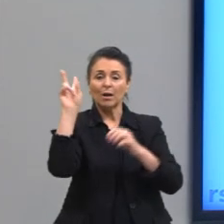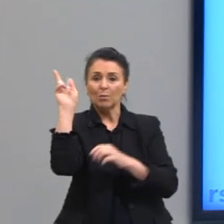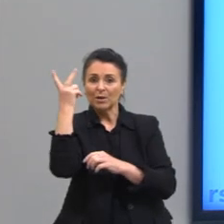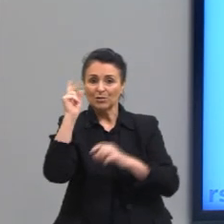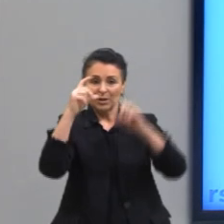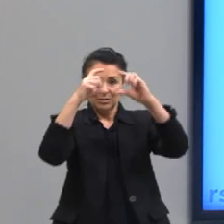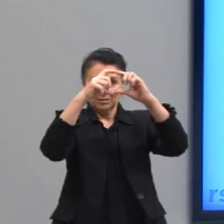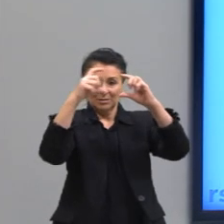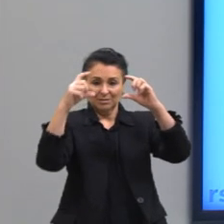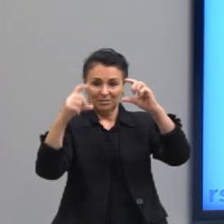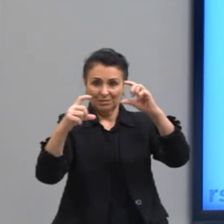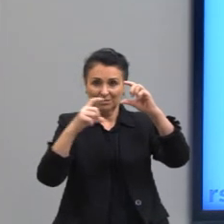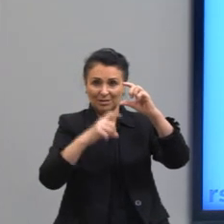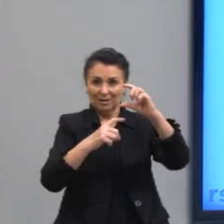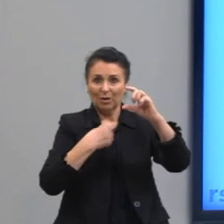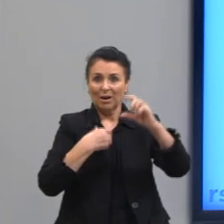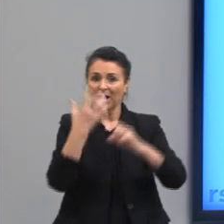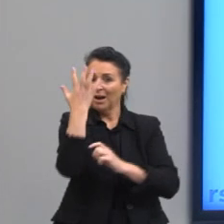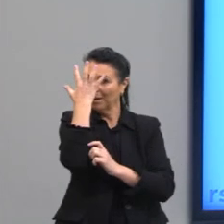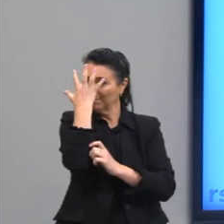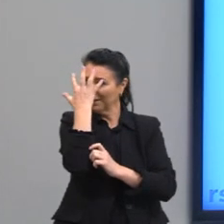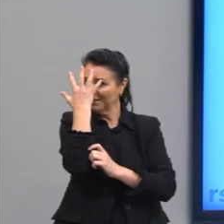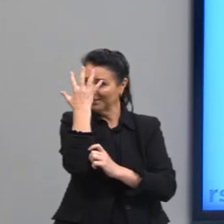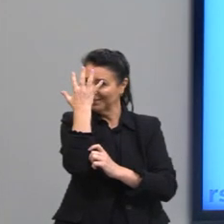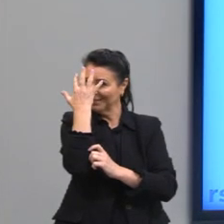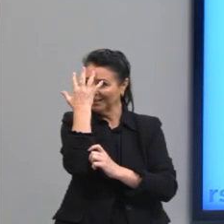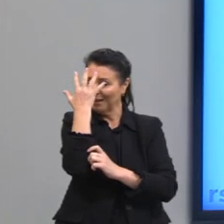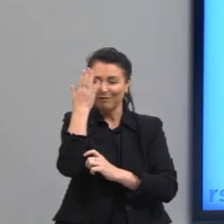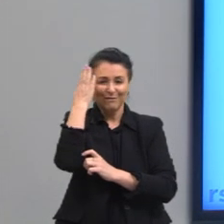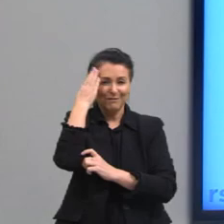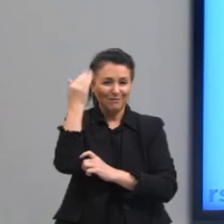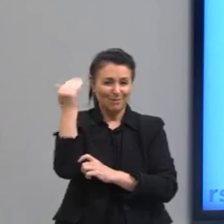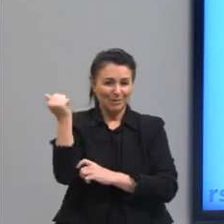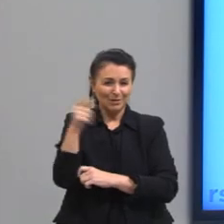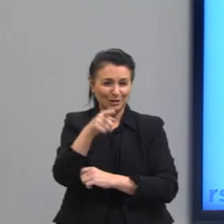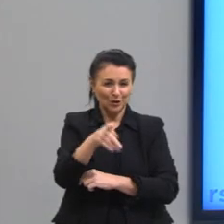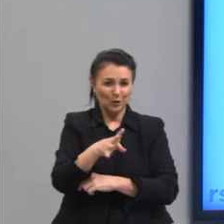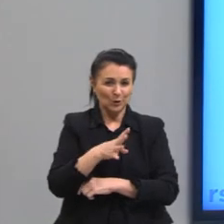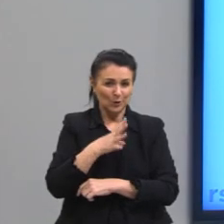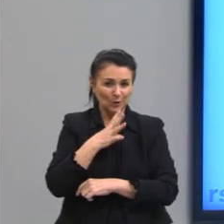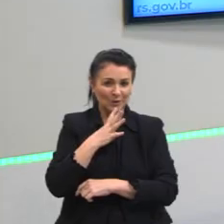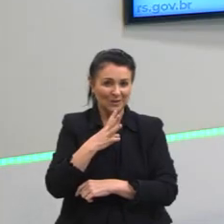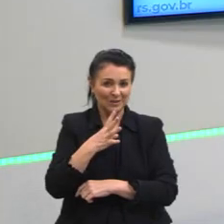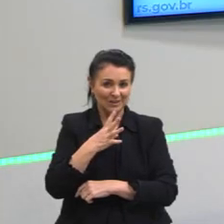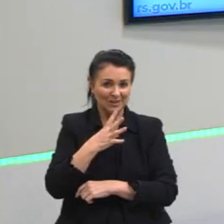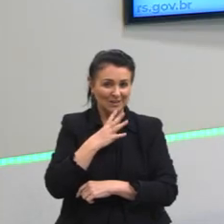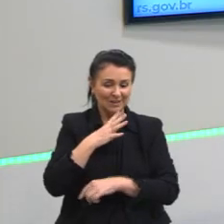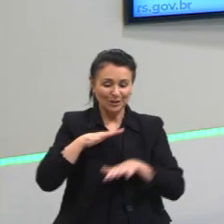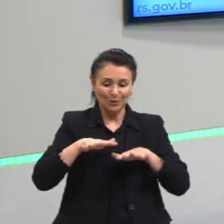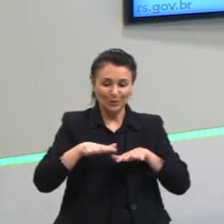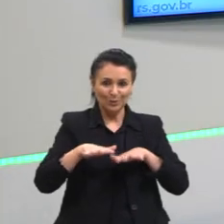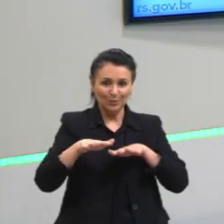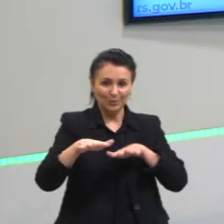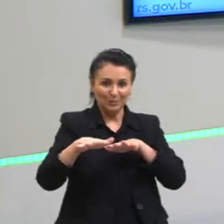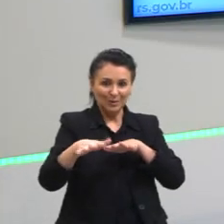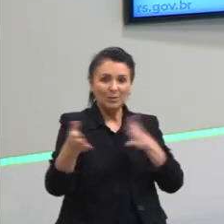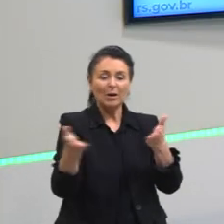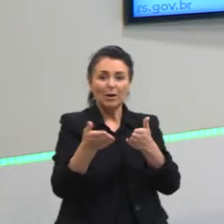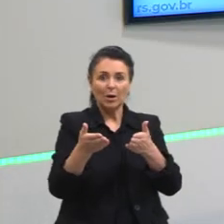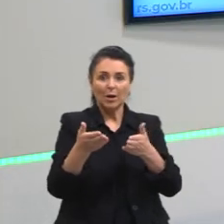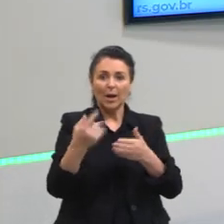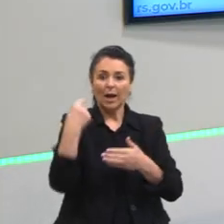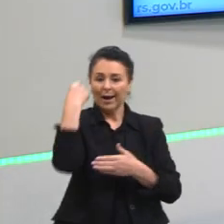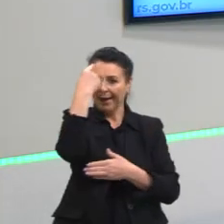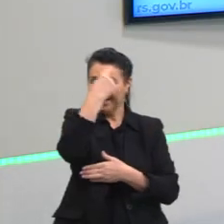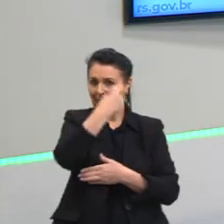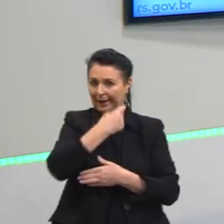máscara do Guy Fawkes, que depois ficou muito famosa, que é bem usada hoje em dia nos protestos. Eu quis trazer aqui a carinha do Guy